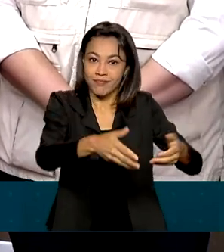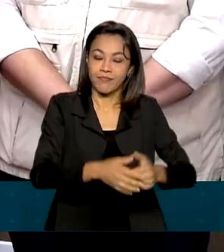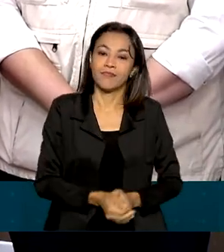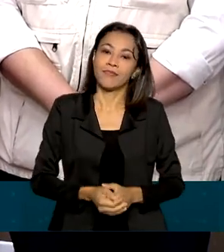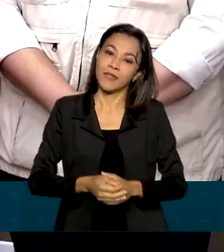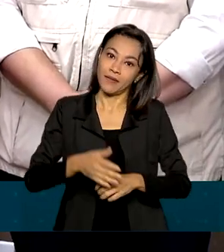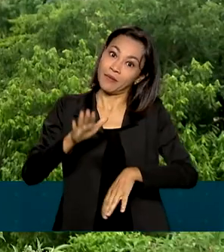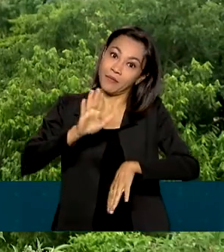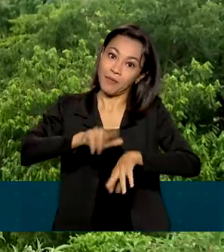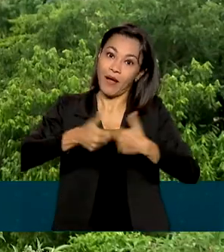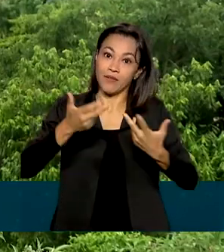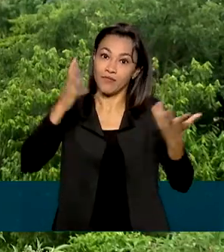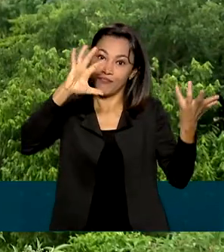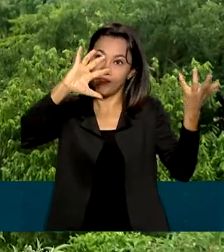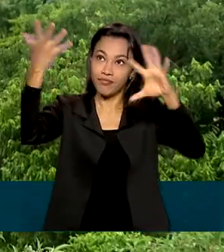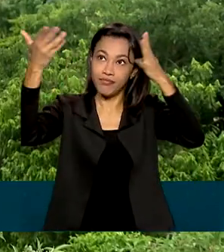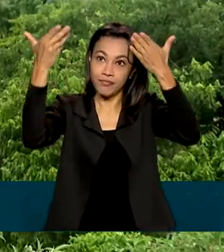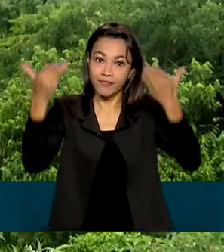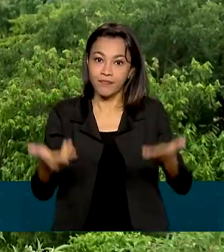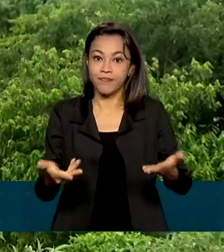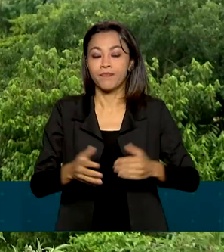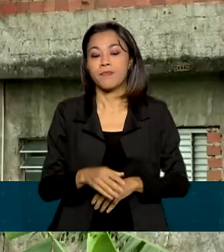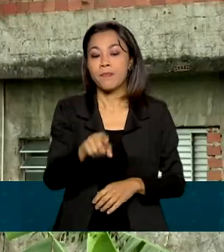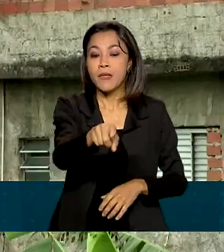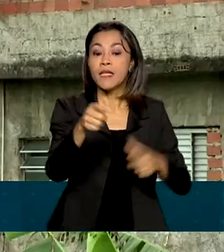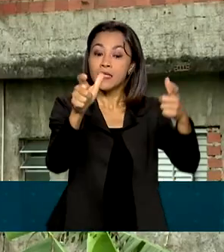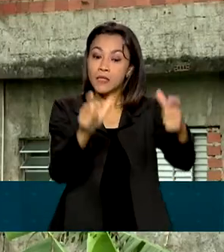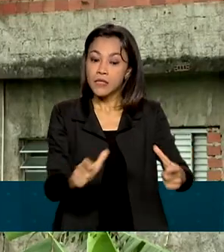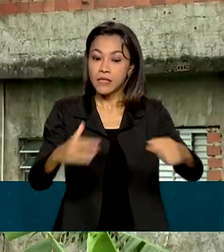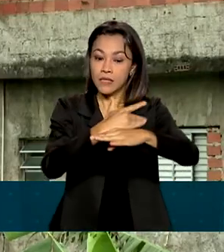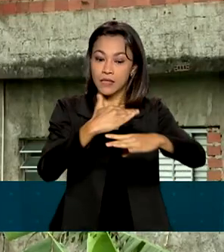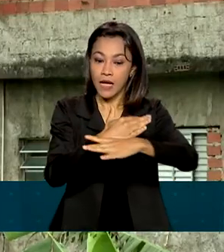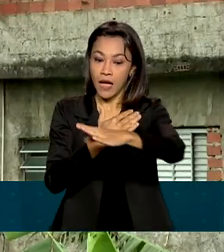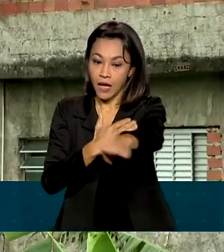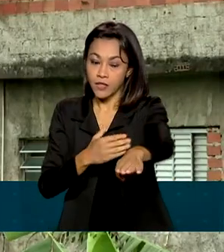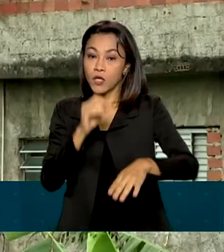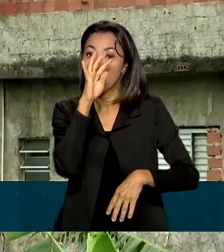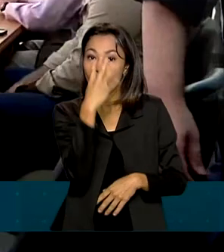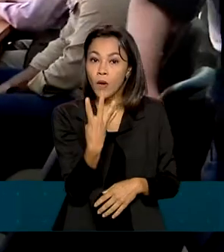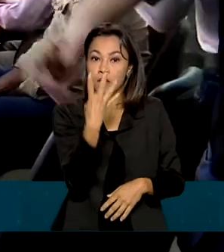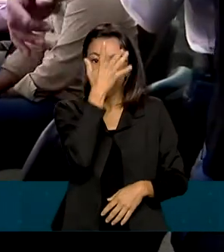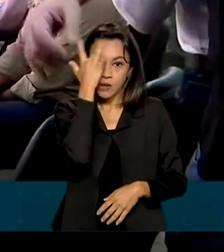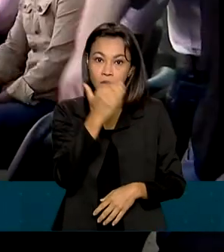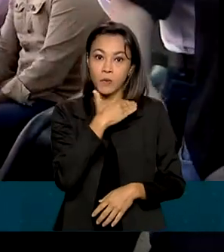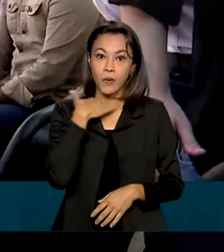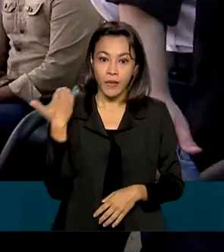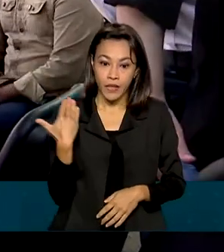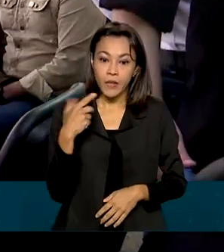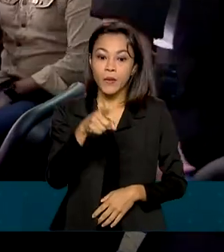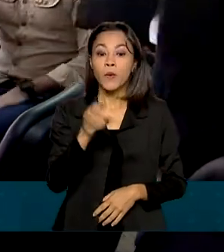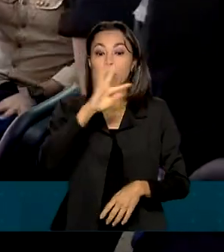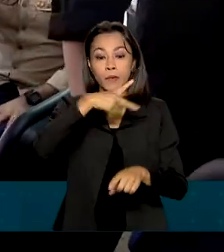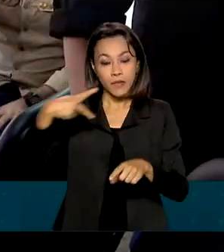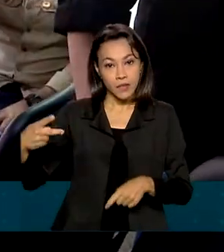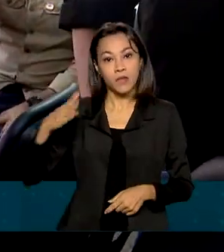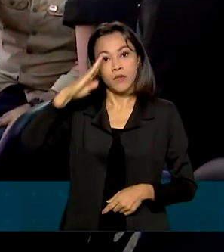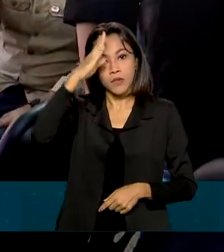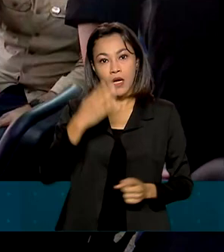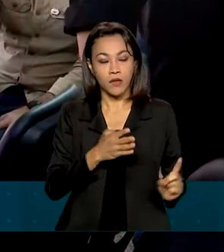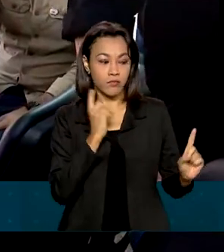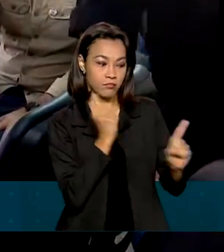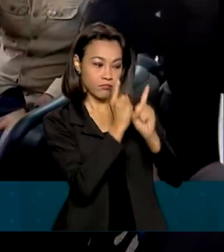Na cidade de Francisco Morato, onde quatro pessoas morreram, o presidente se encontrou com